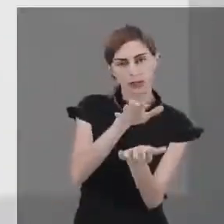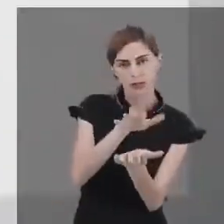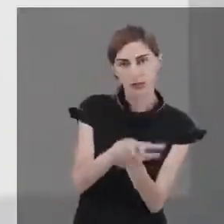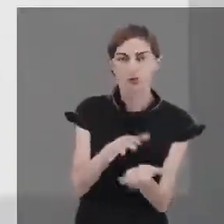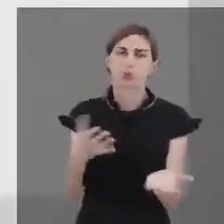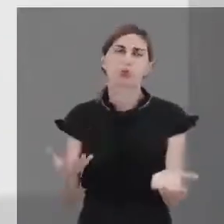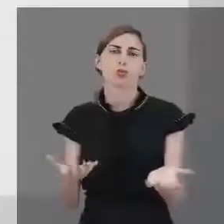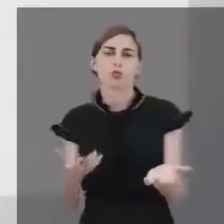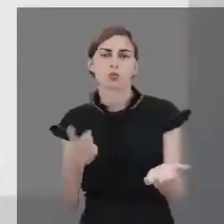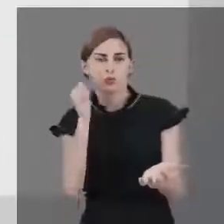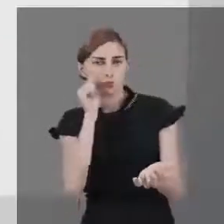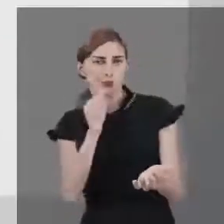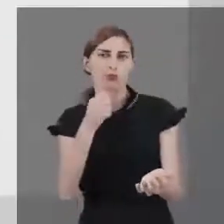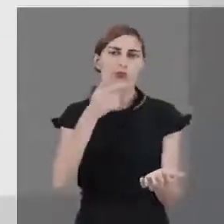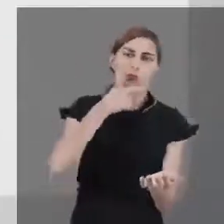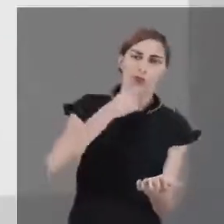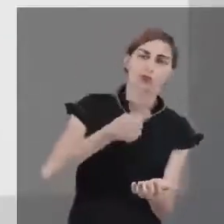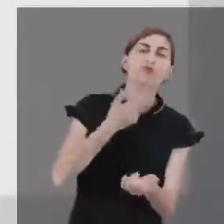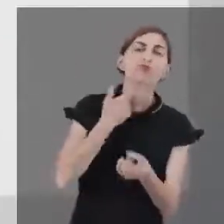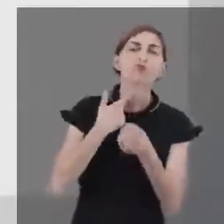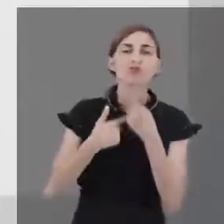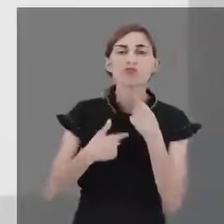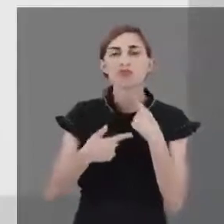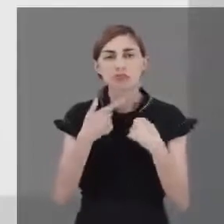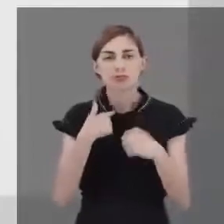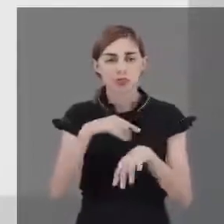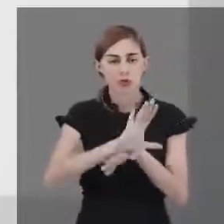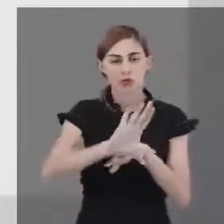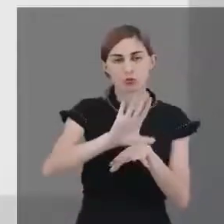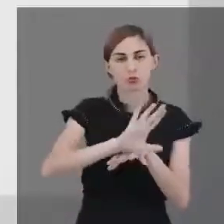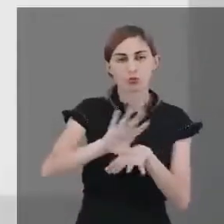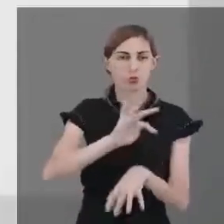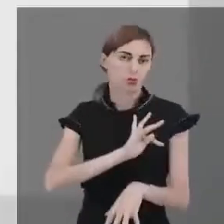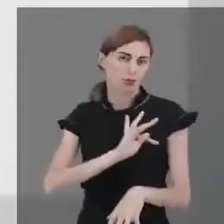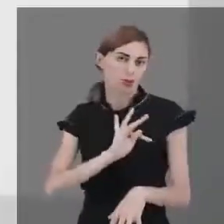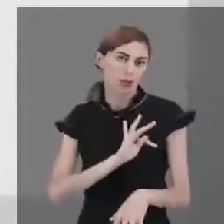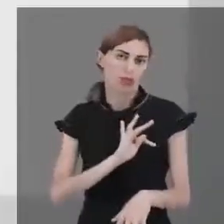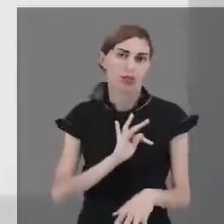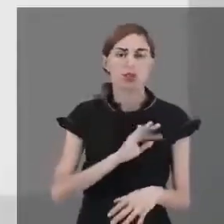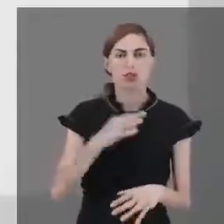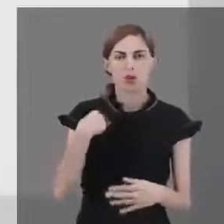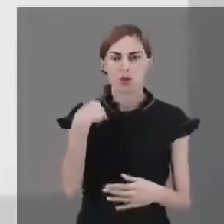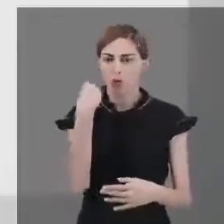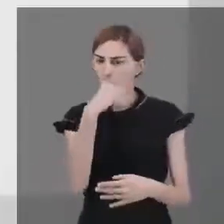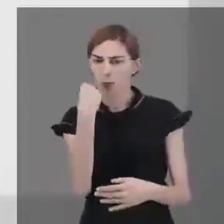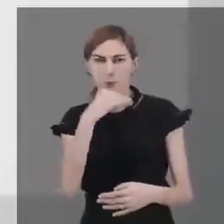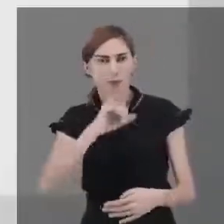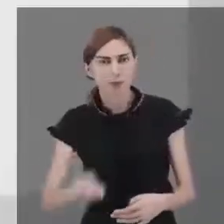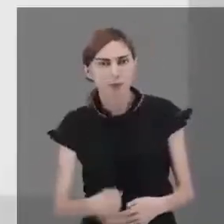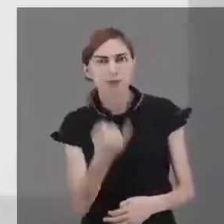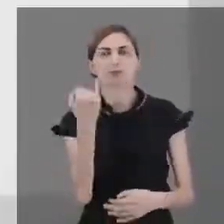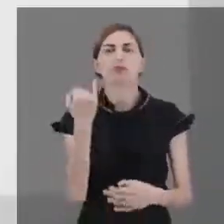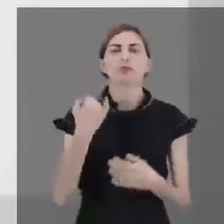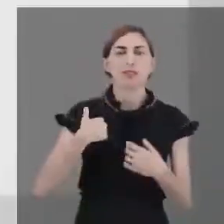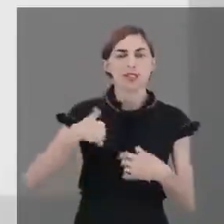pernambucano que desejou fazer um curso técnico teve a oportunidade. E o que a gente espera com